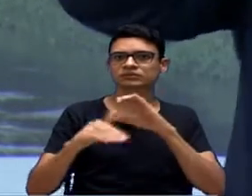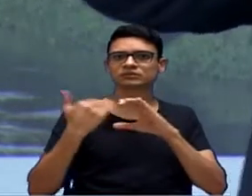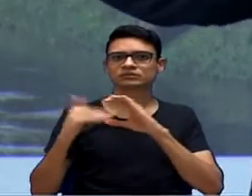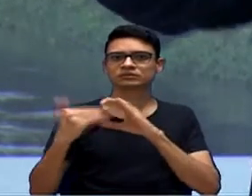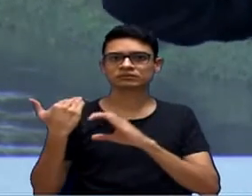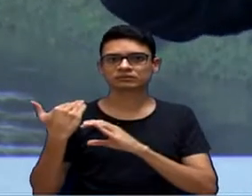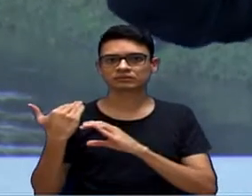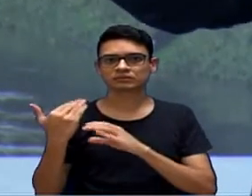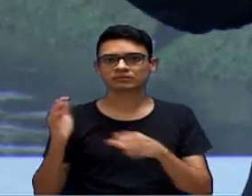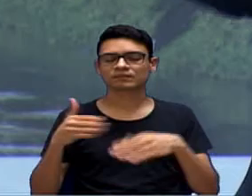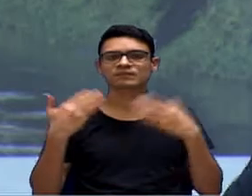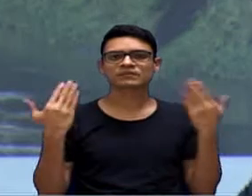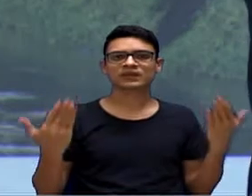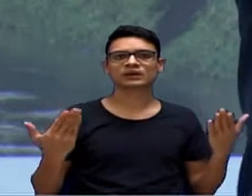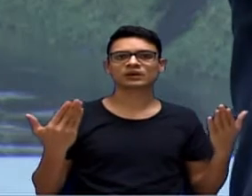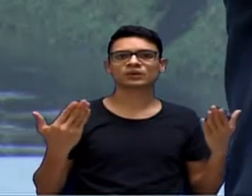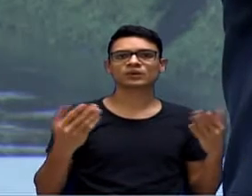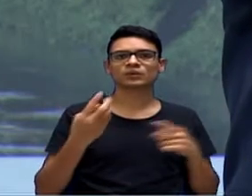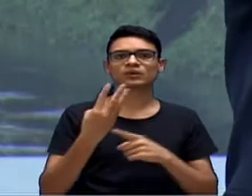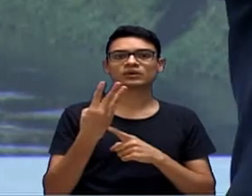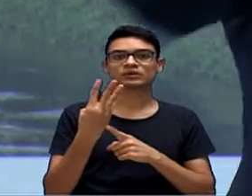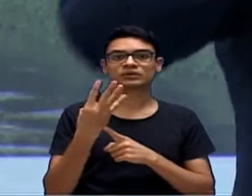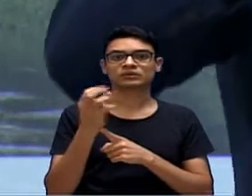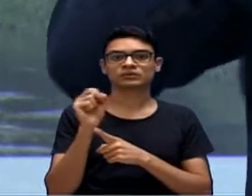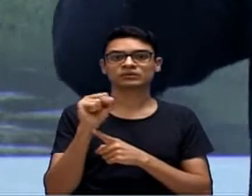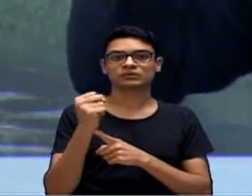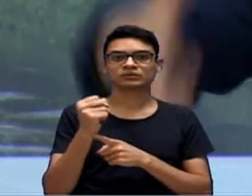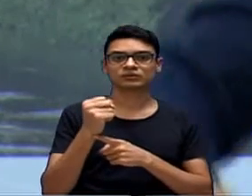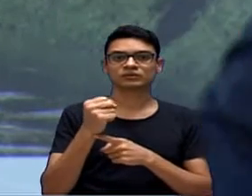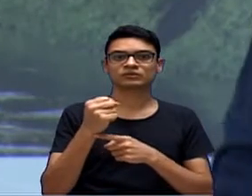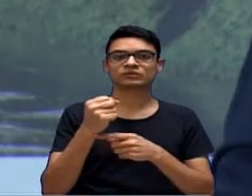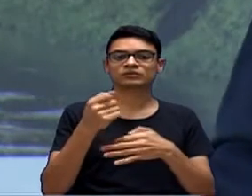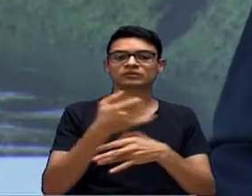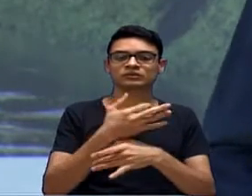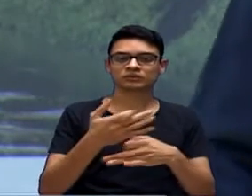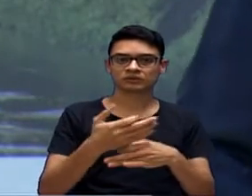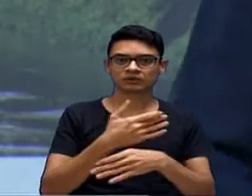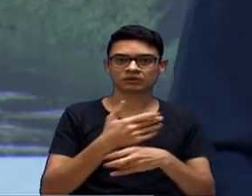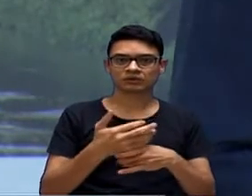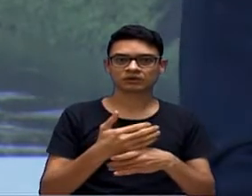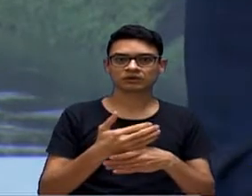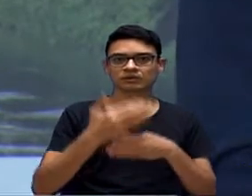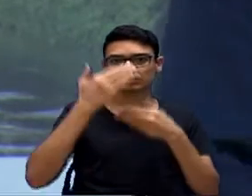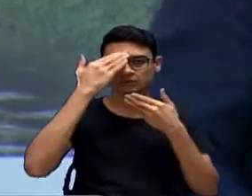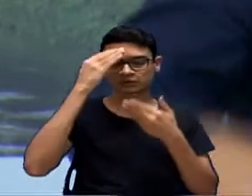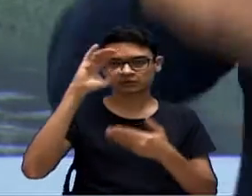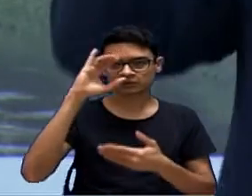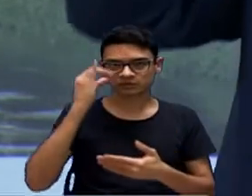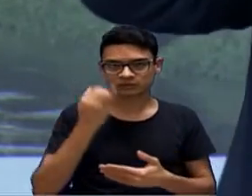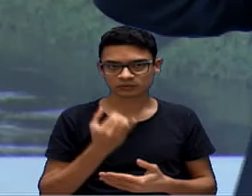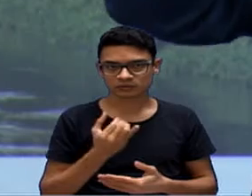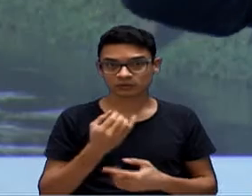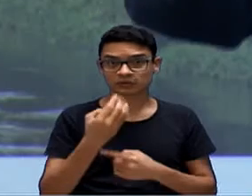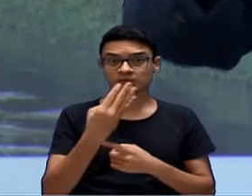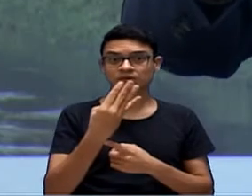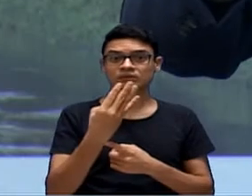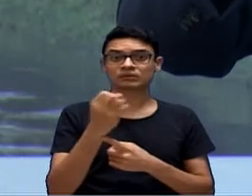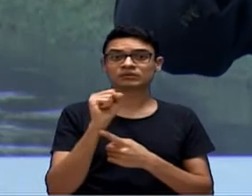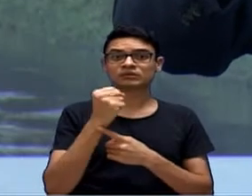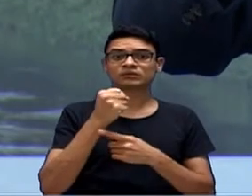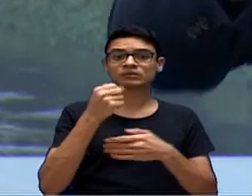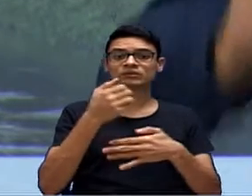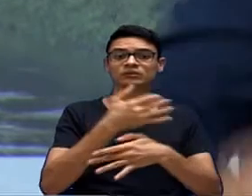48 cidades, Yara, a Yara falando comigo, quero agradecer aqui, 48 cidades deixando de ser